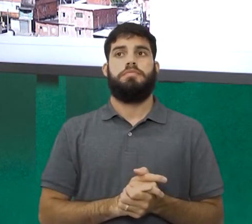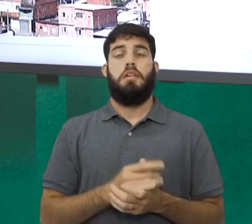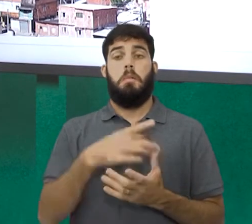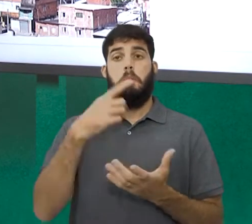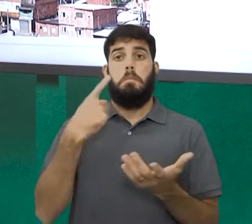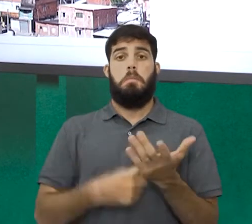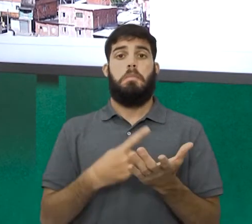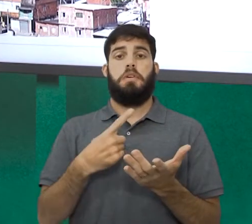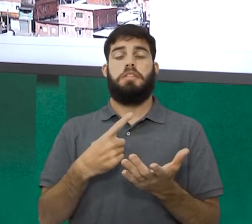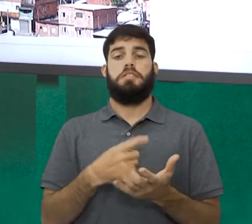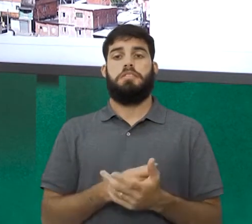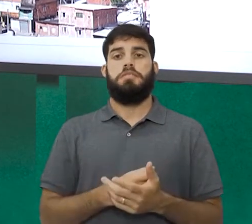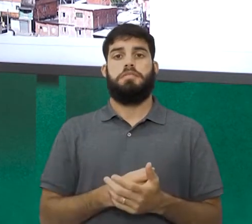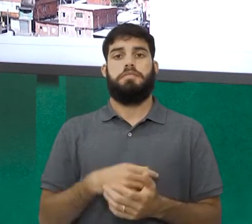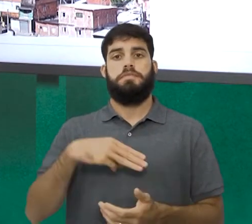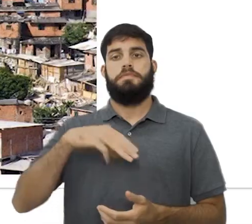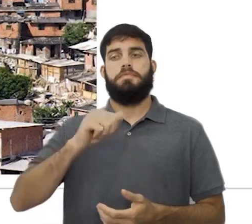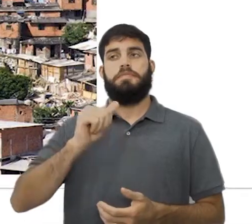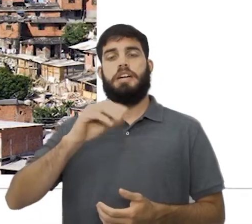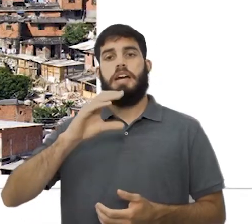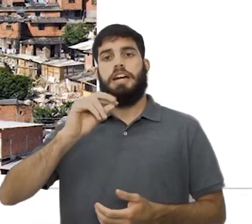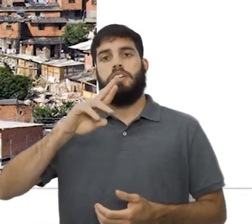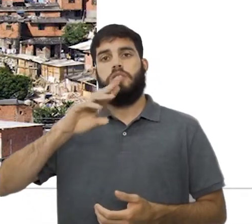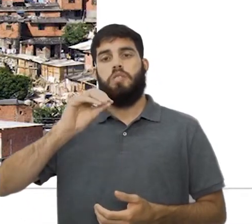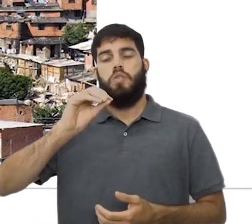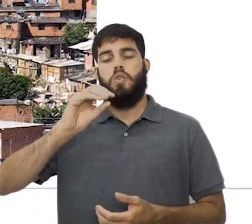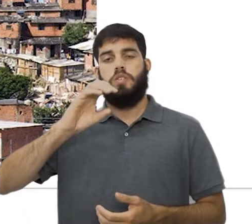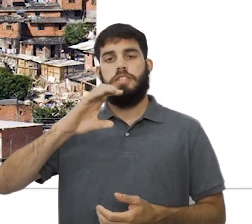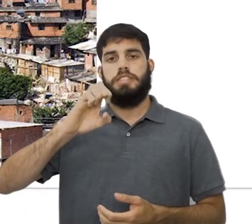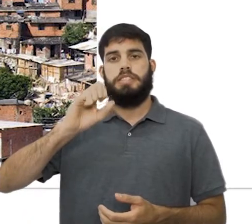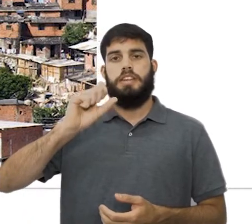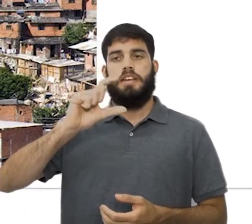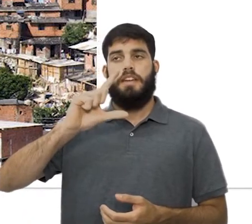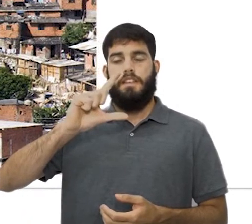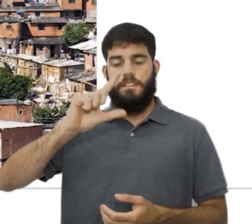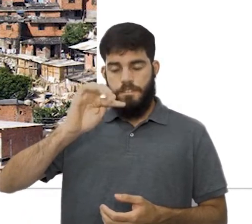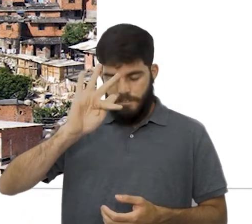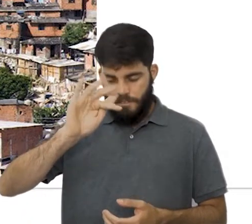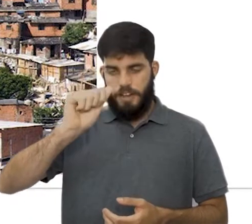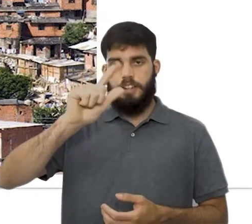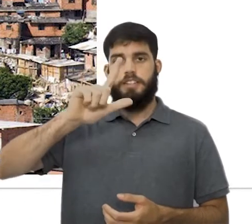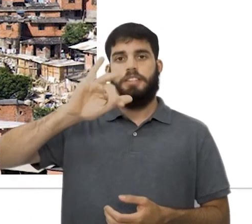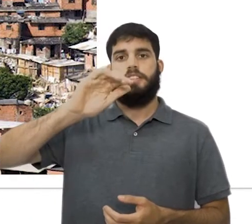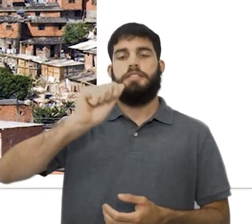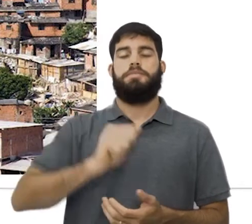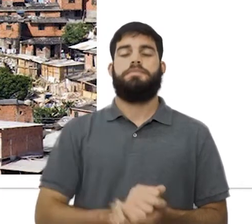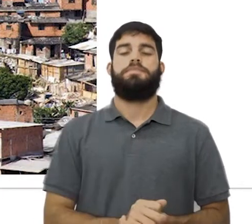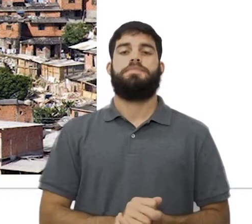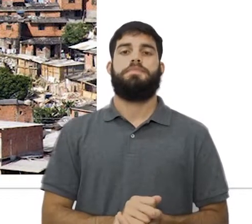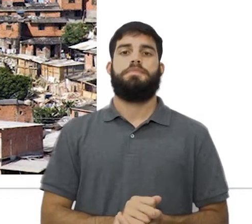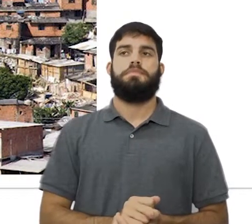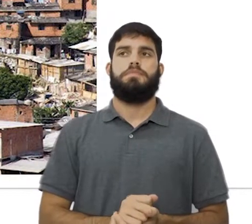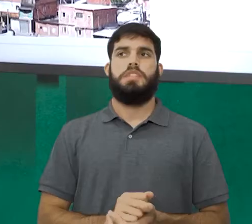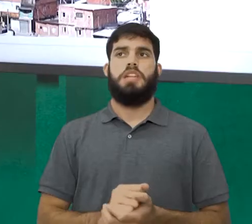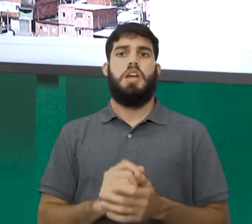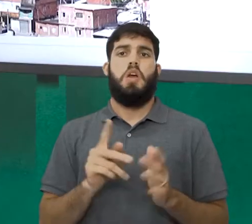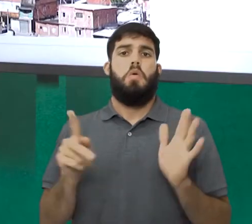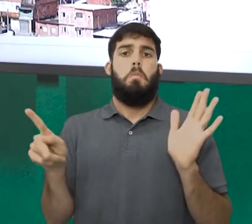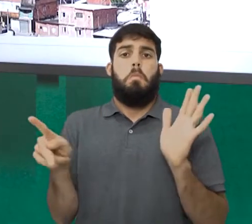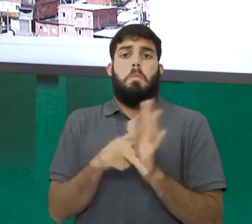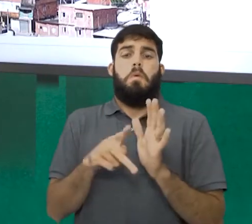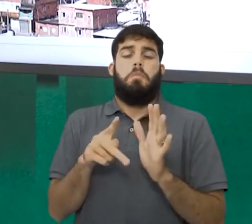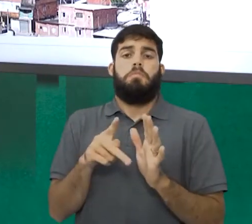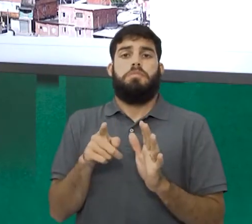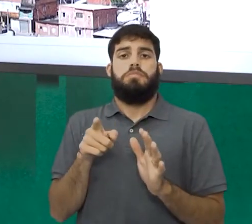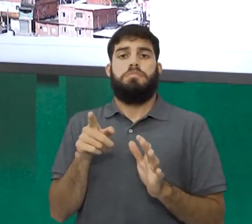são as marcas da macrocefalia, da hipertrofia urbana. E note que não são exclusivos, esses problemas não